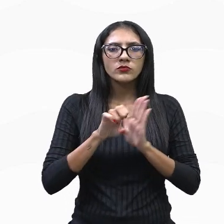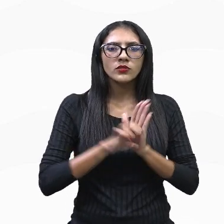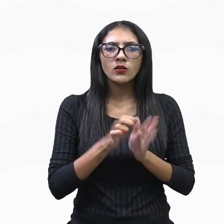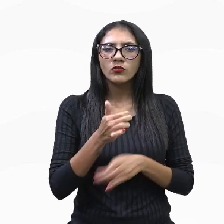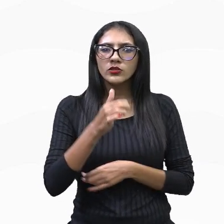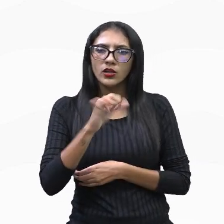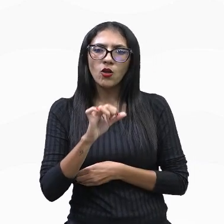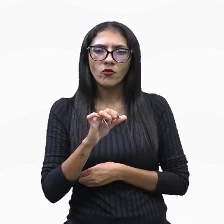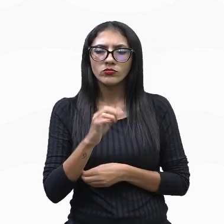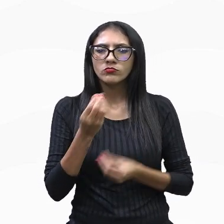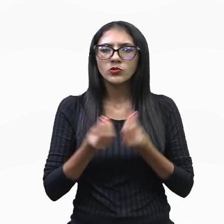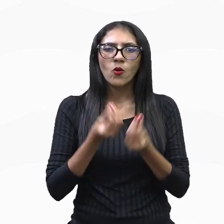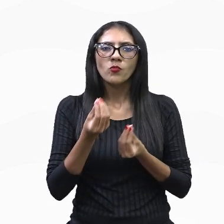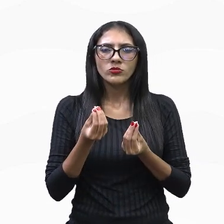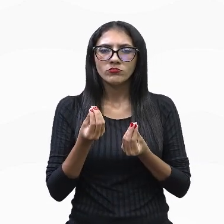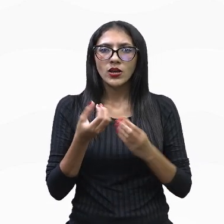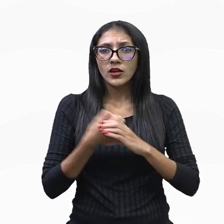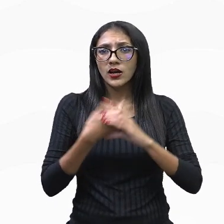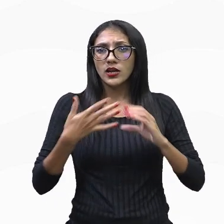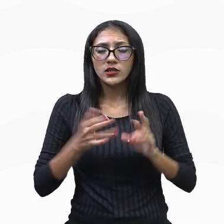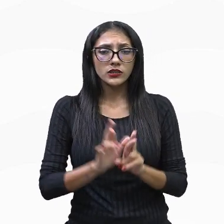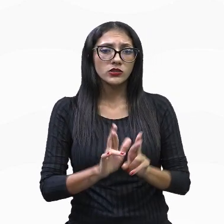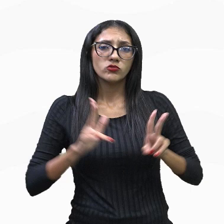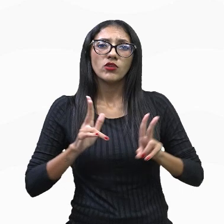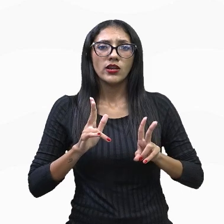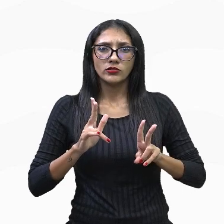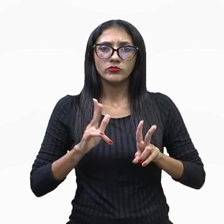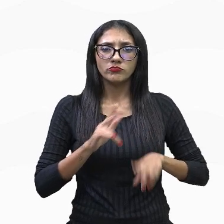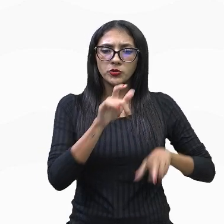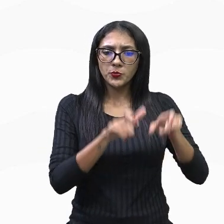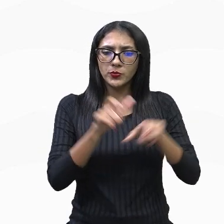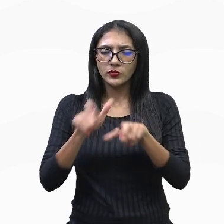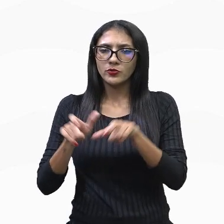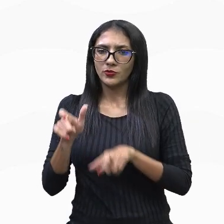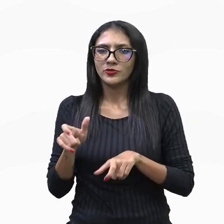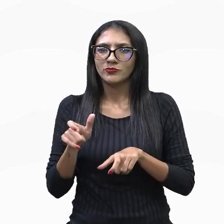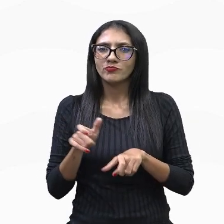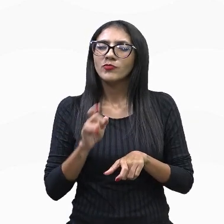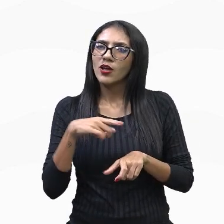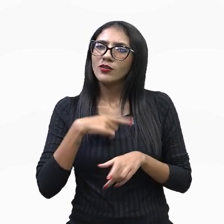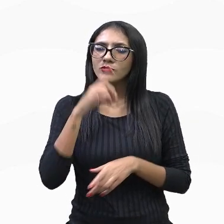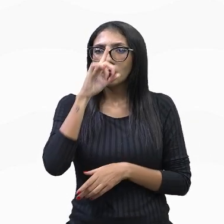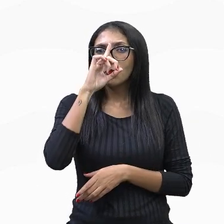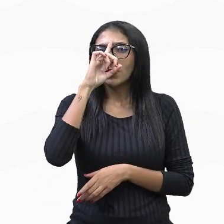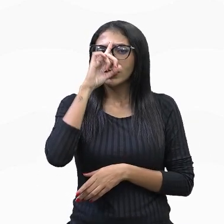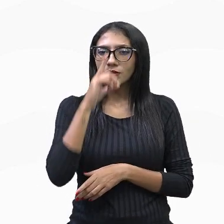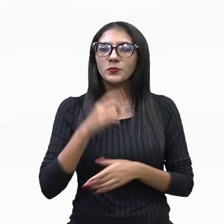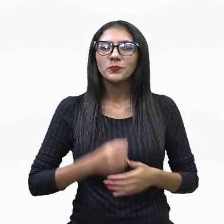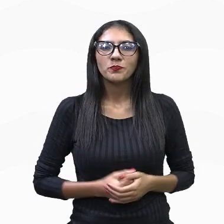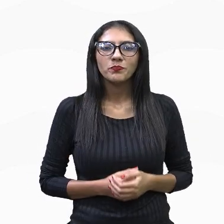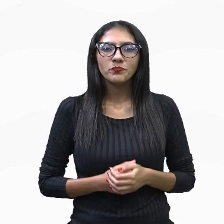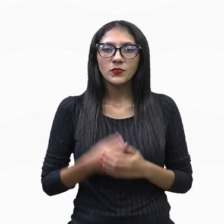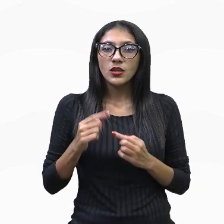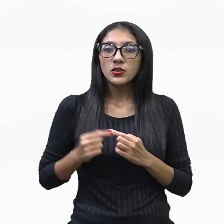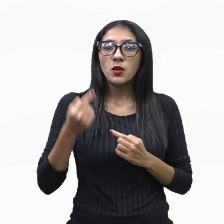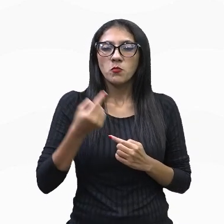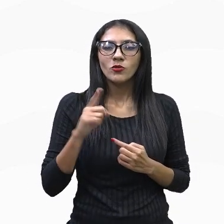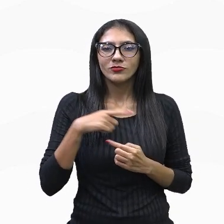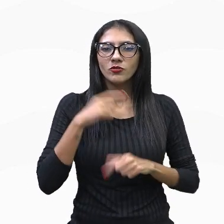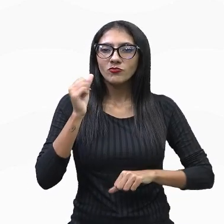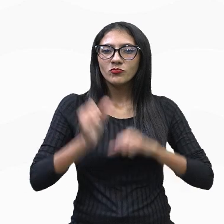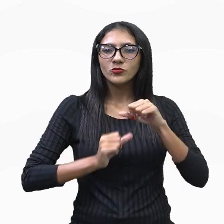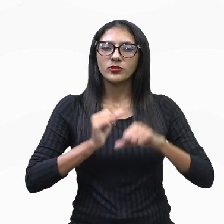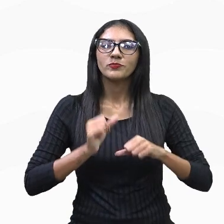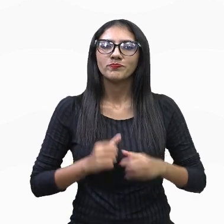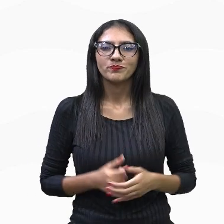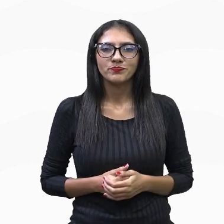o quê? As diferenças existentes entre os homens, tá bom? Era essa uma ideia. Posteriormente, ele foi superado com a